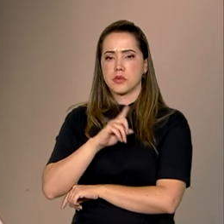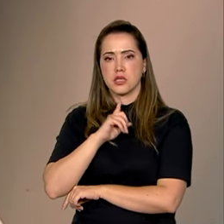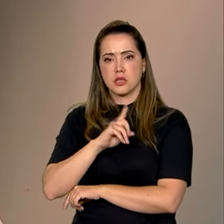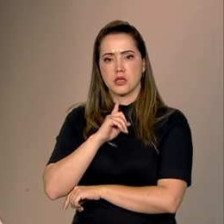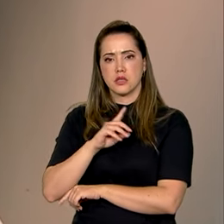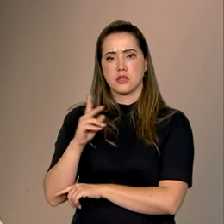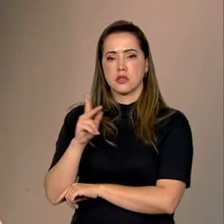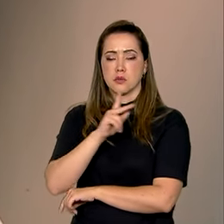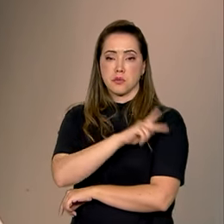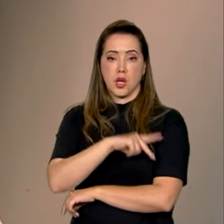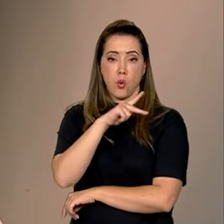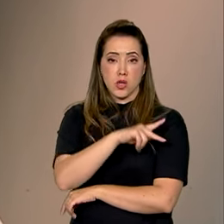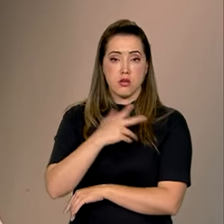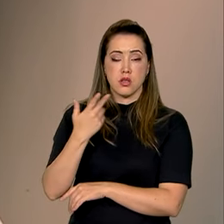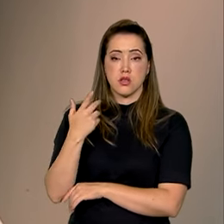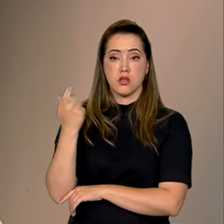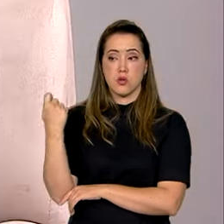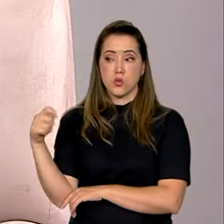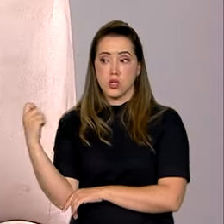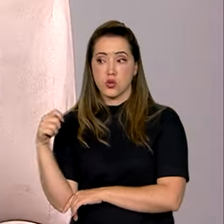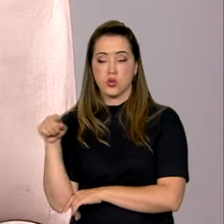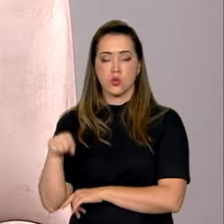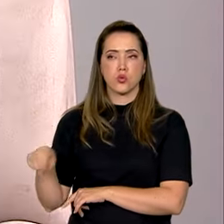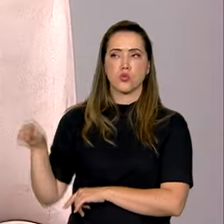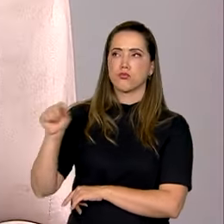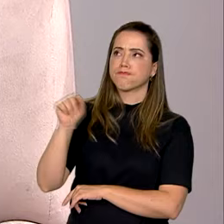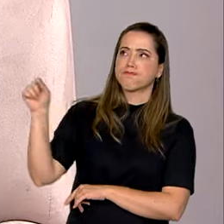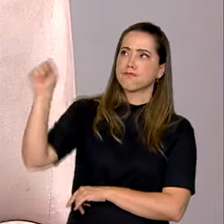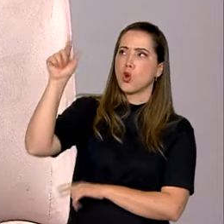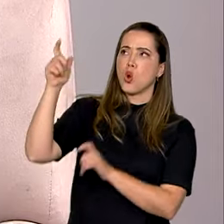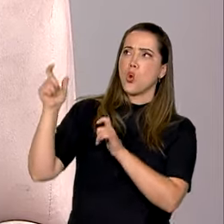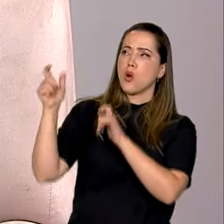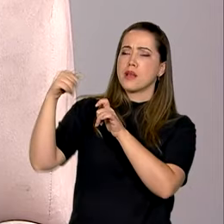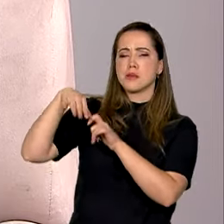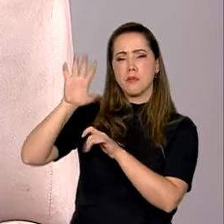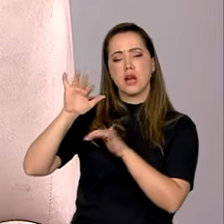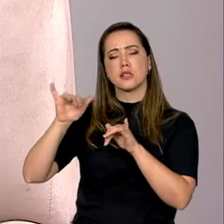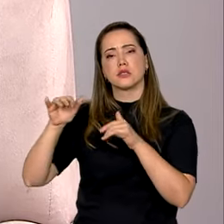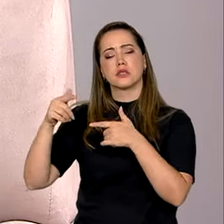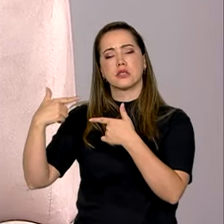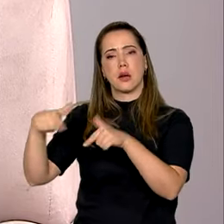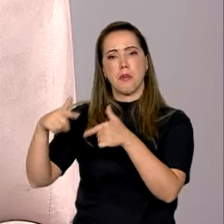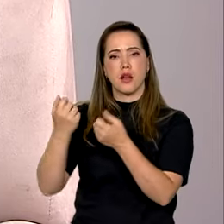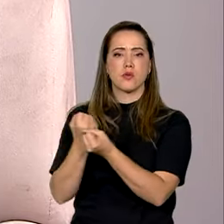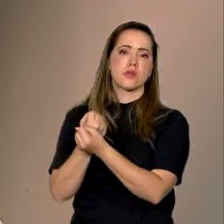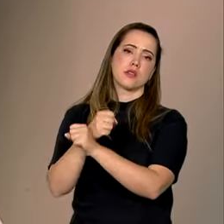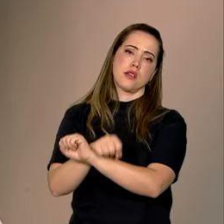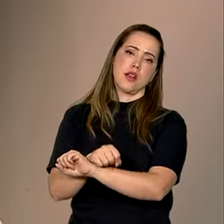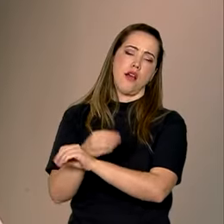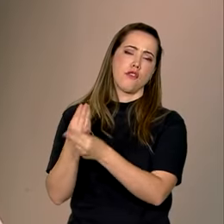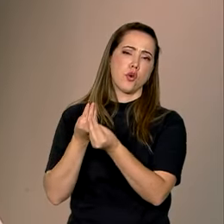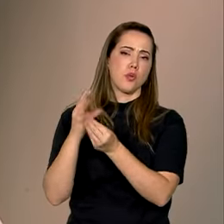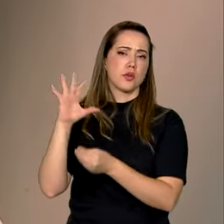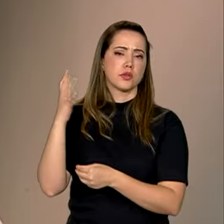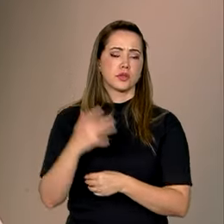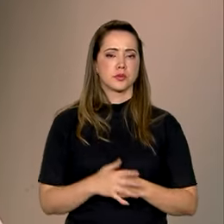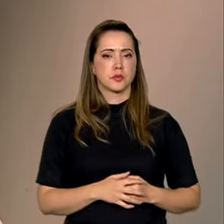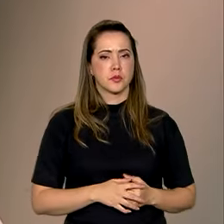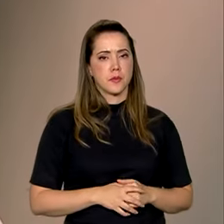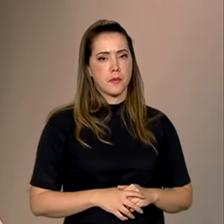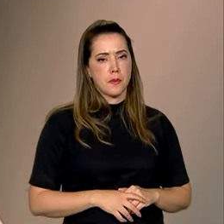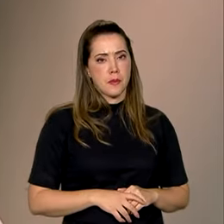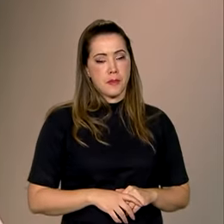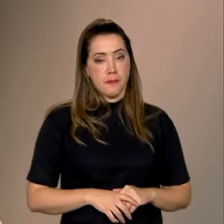Grande do Sul, Piauí. O que vocês já conseguem avaliar com esses dados parciais? Na perspectiva